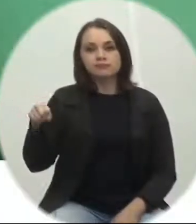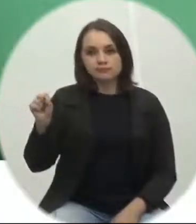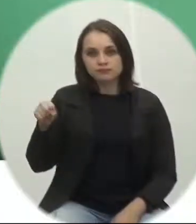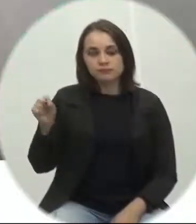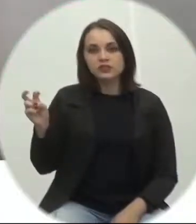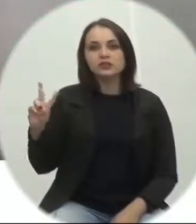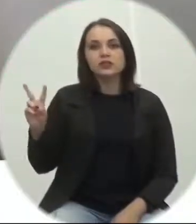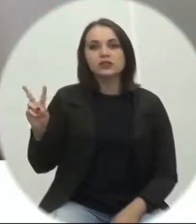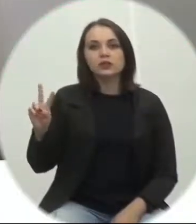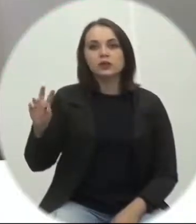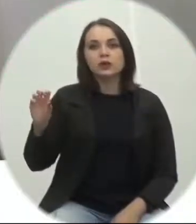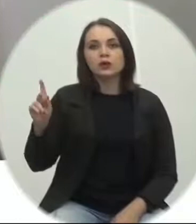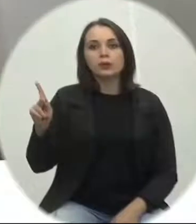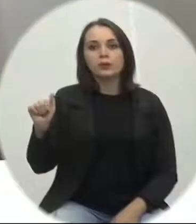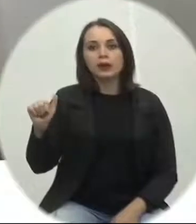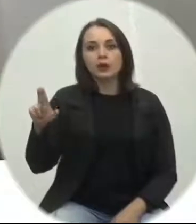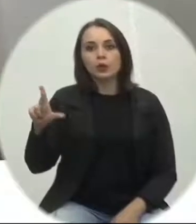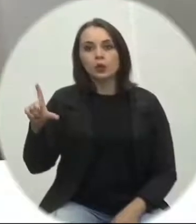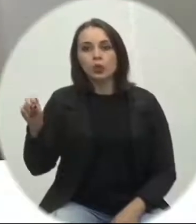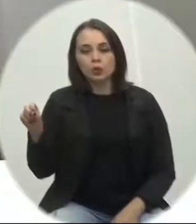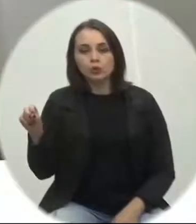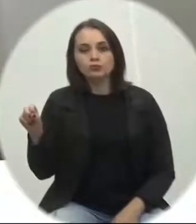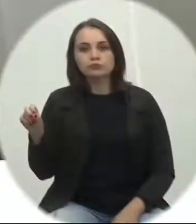favor a favor vereador Paulo Ferrarese